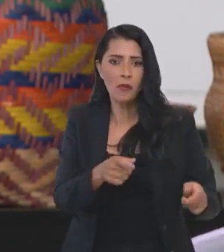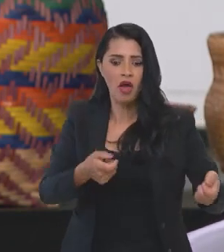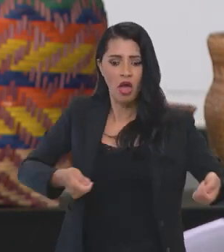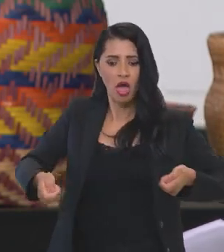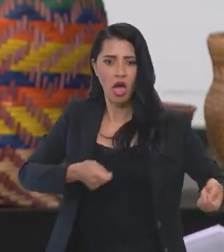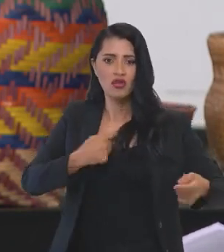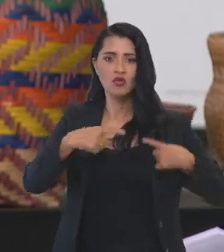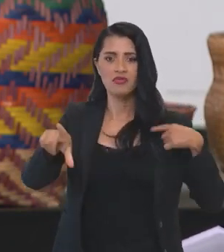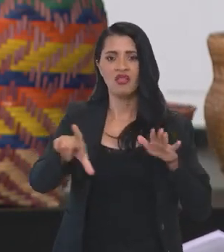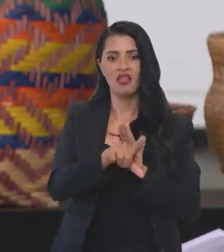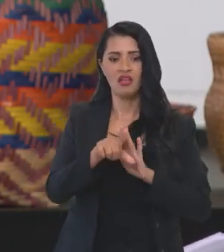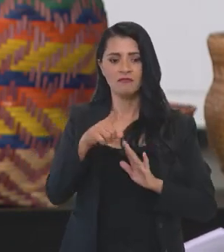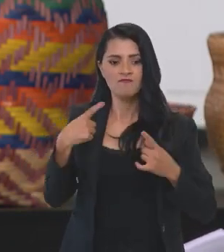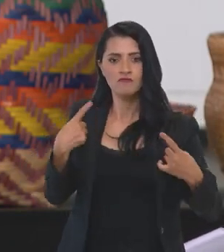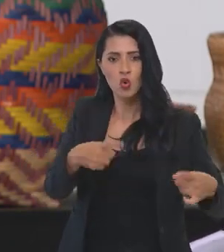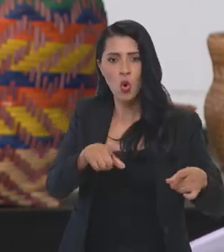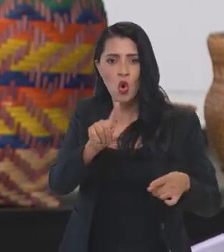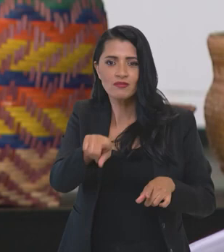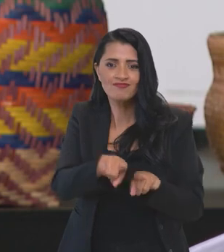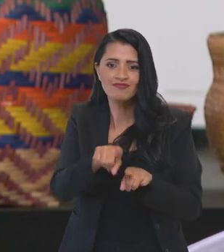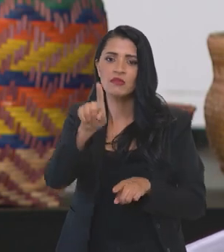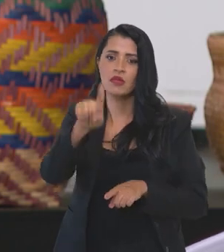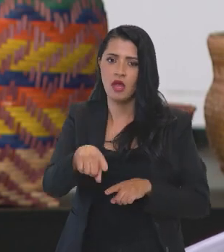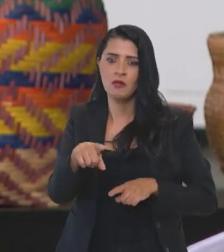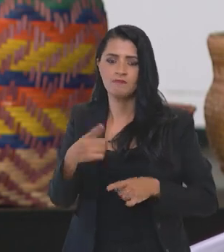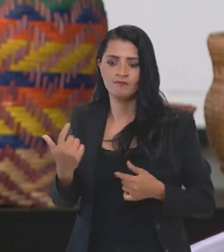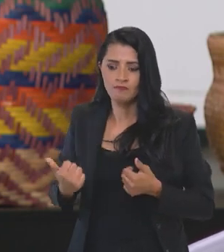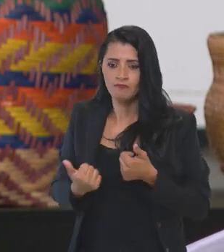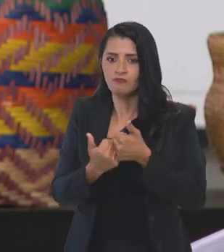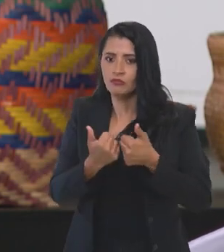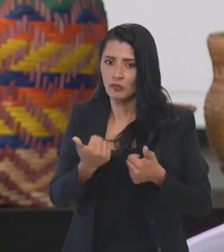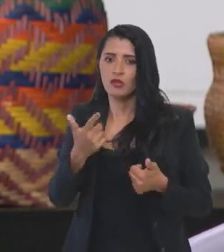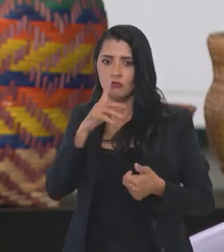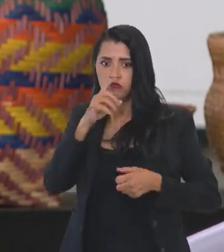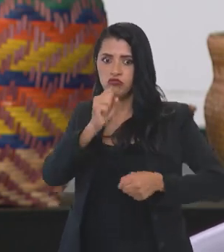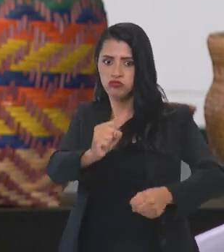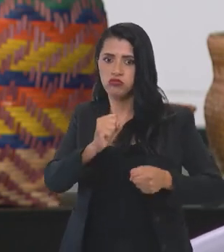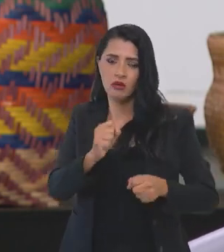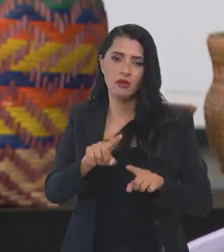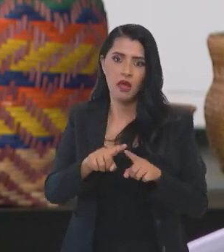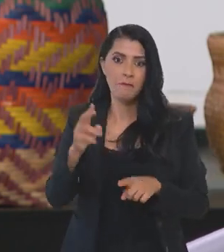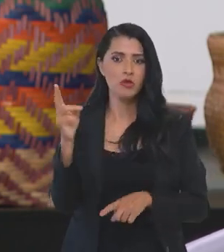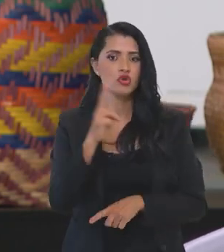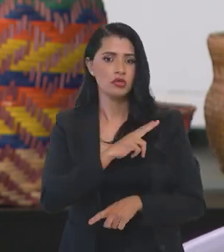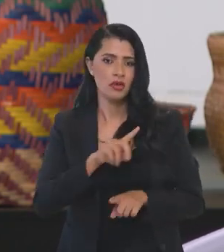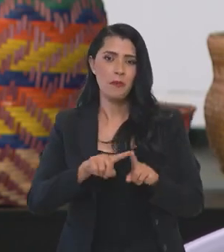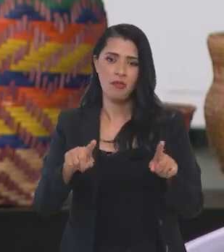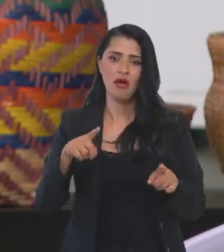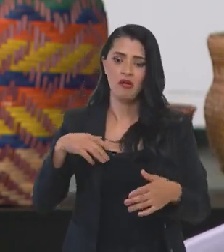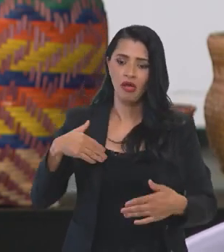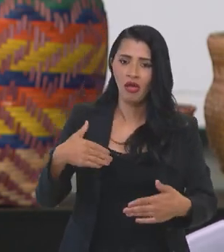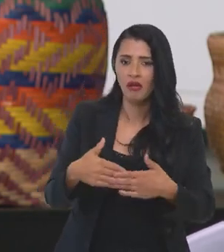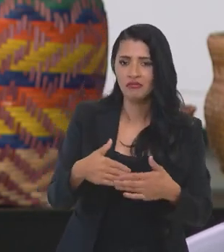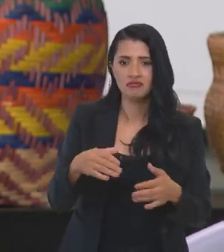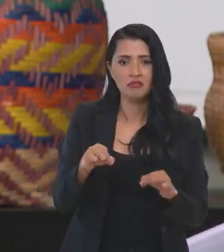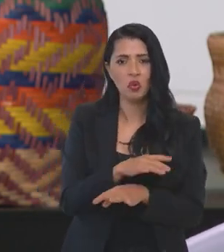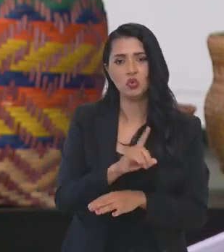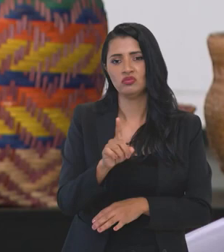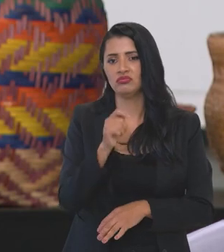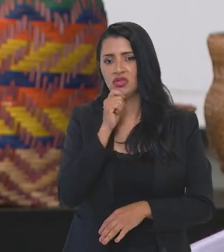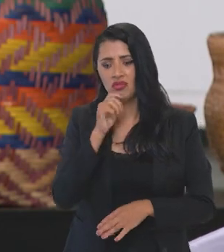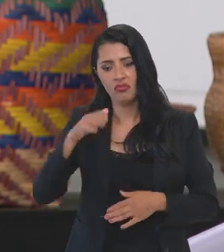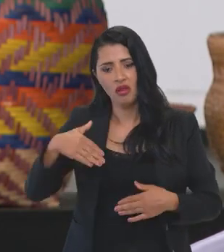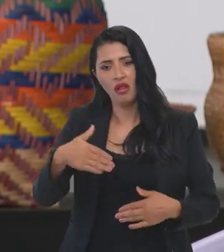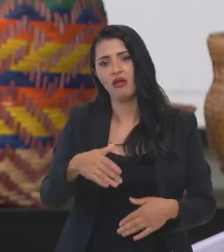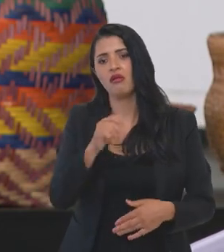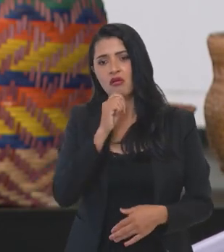o combate ao garipo ilegal. Então, é uma força tarefa emergencial, mas que ainda está em andamento